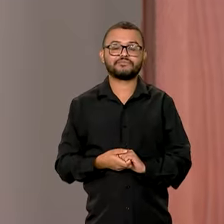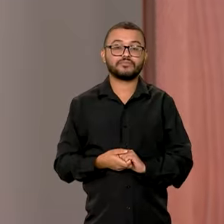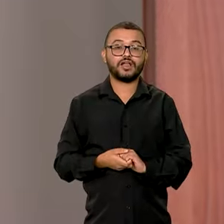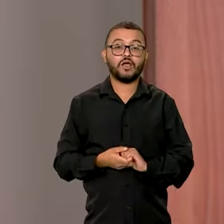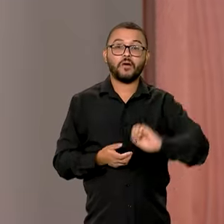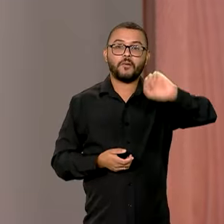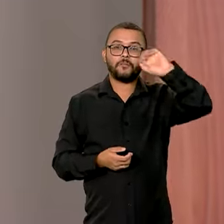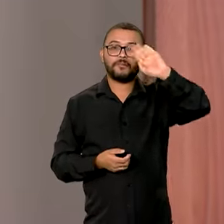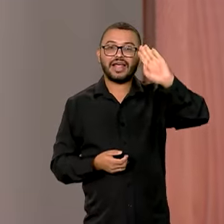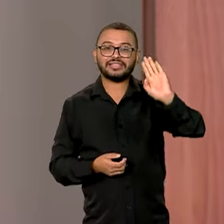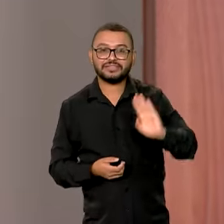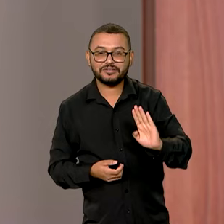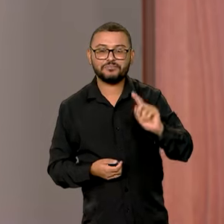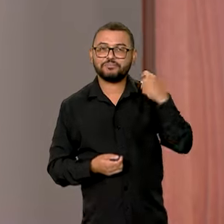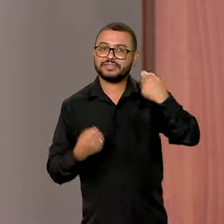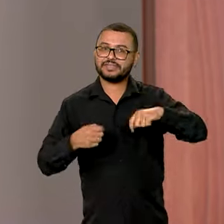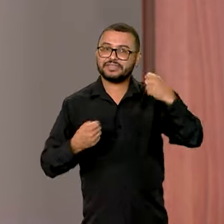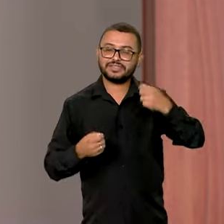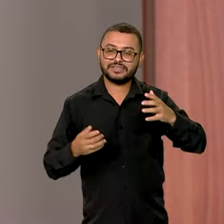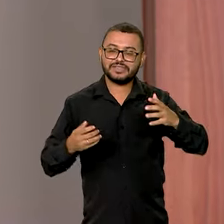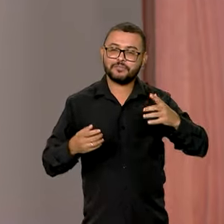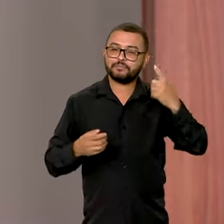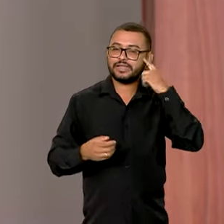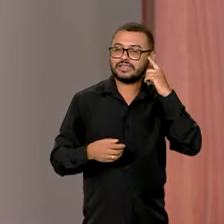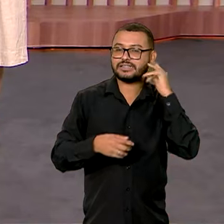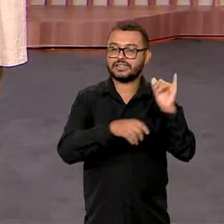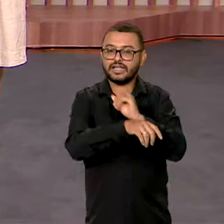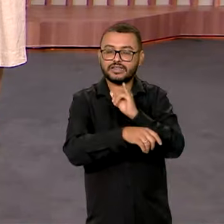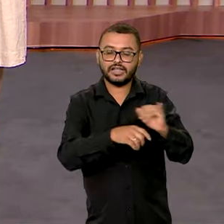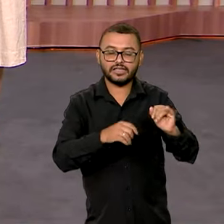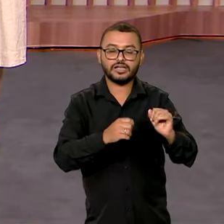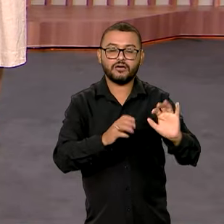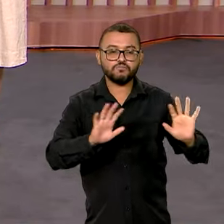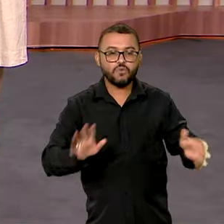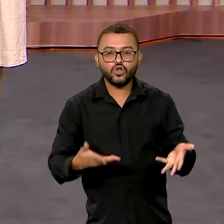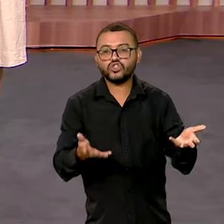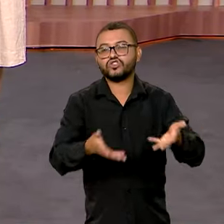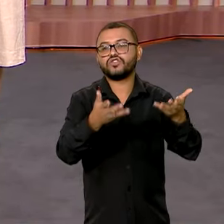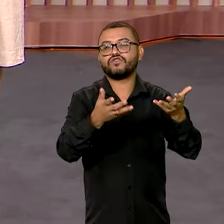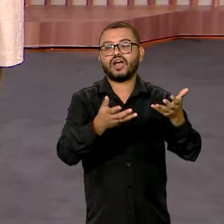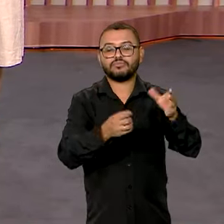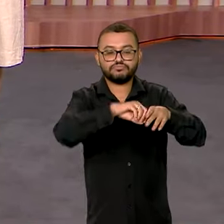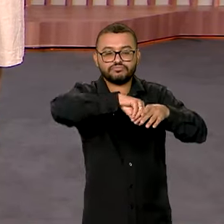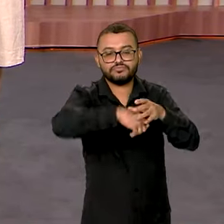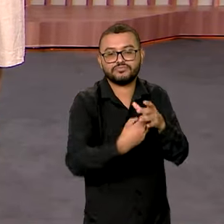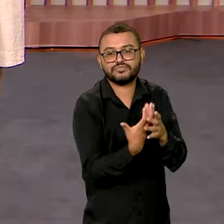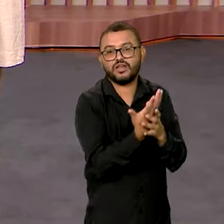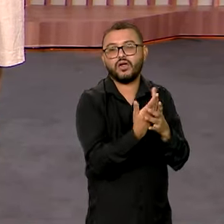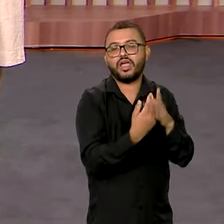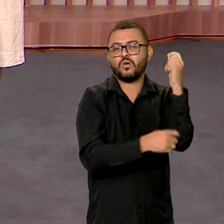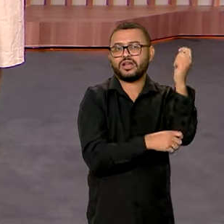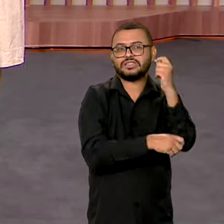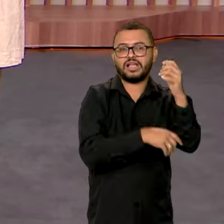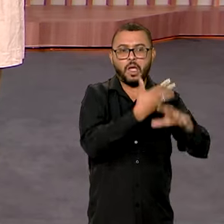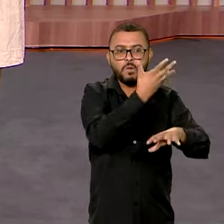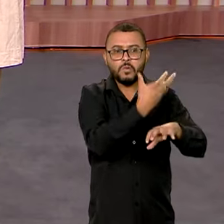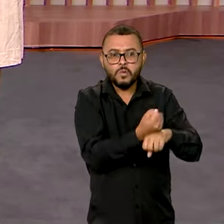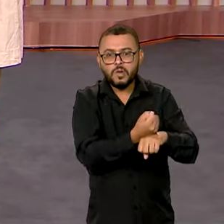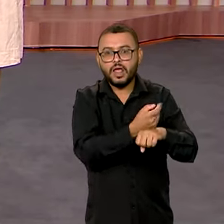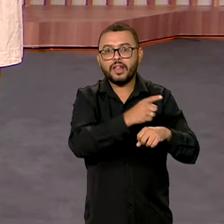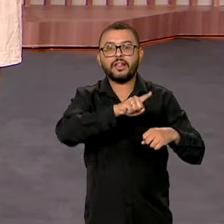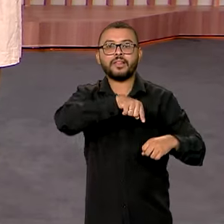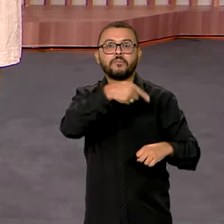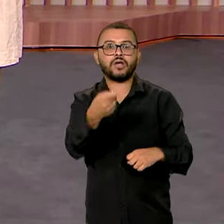o Brasil agora vai ser estimulado a diversificar um pouco a produção, porque o Rio Grande do Sul passou por um período de seca brava. Aí depois,